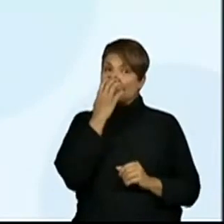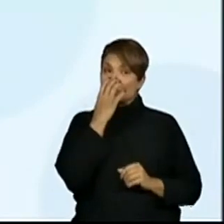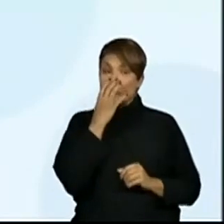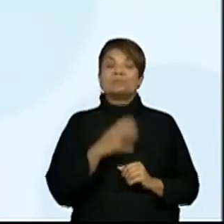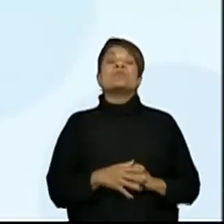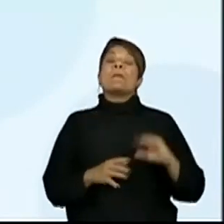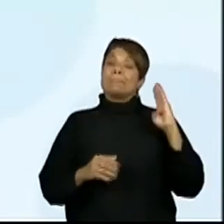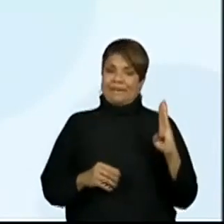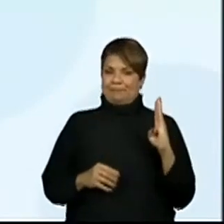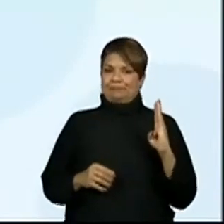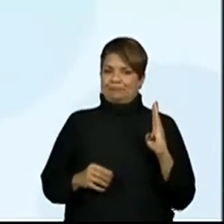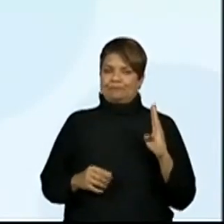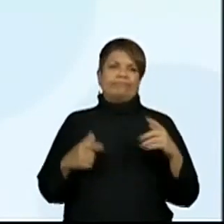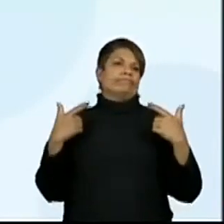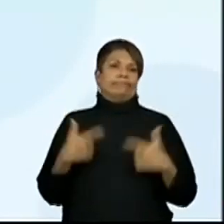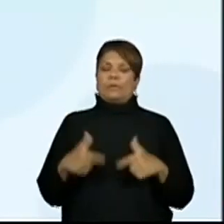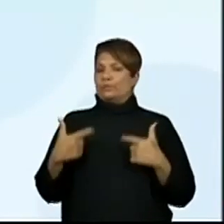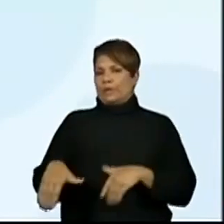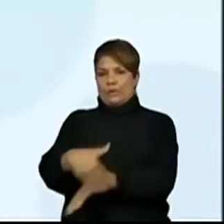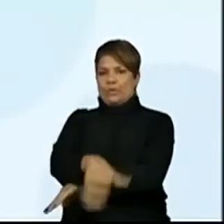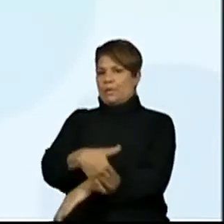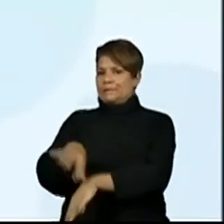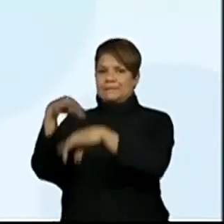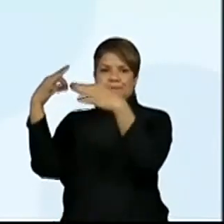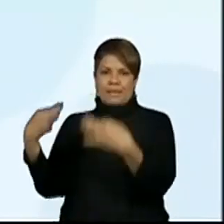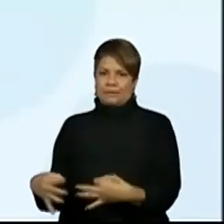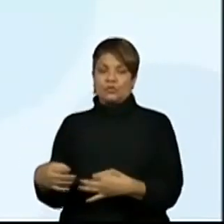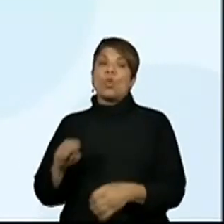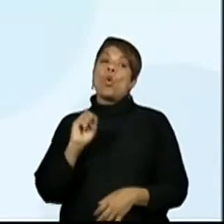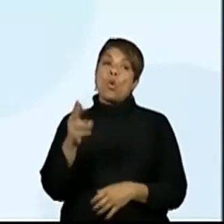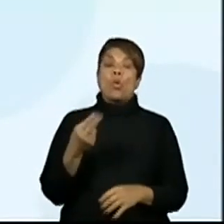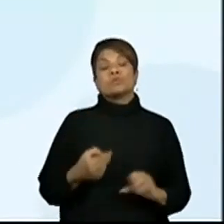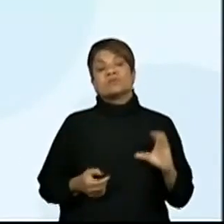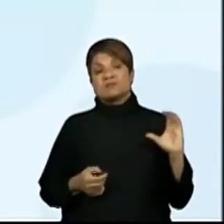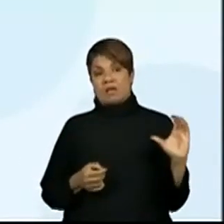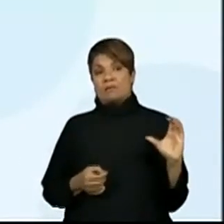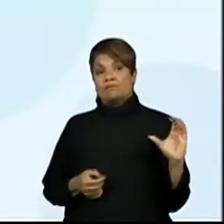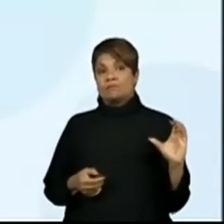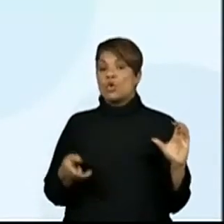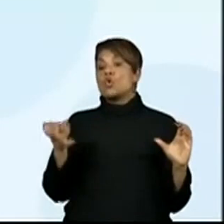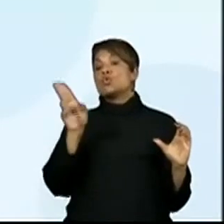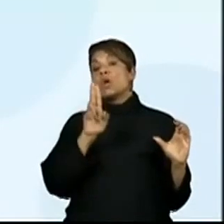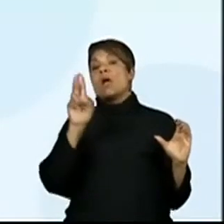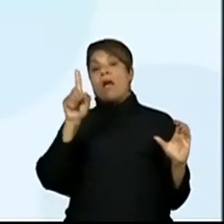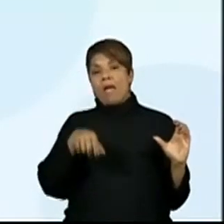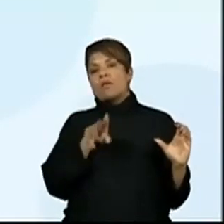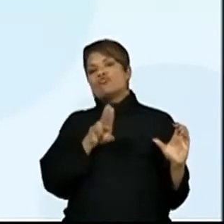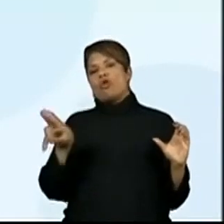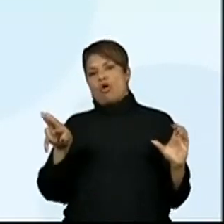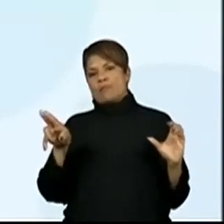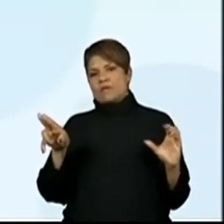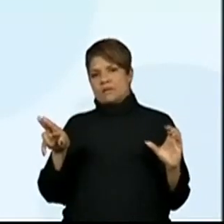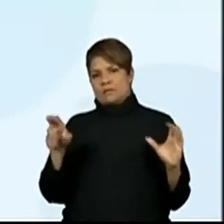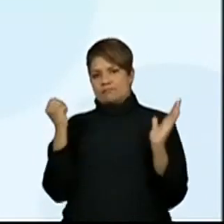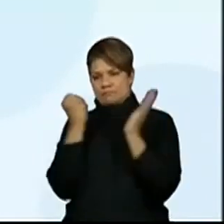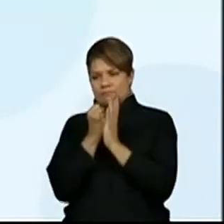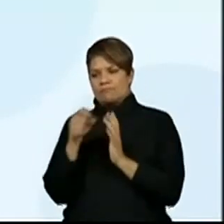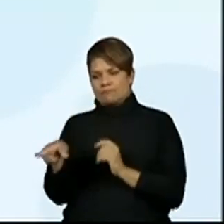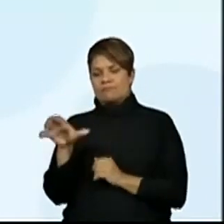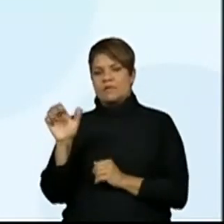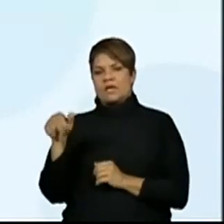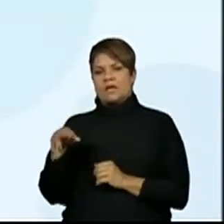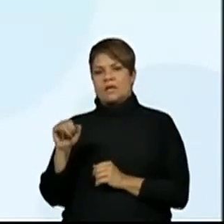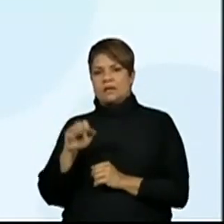Não tem endereço certo. Ou letra C. É o nome do canil. A palavra